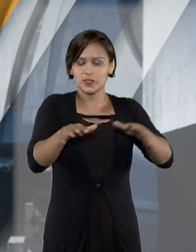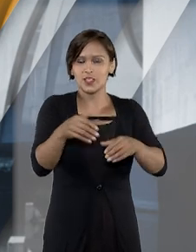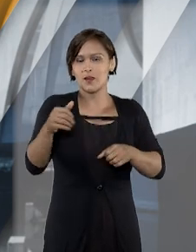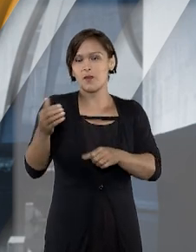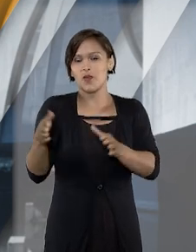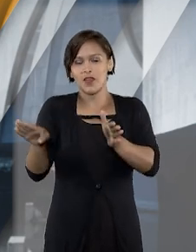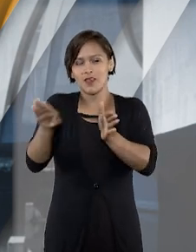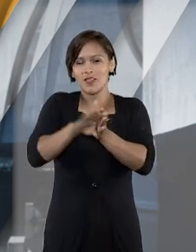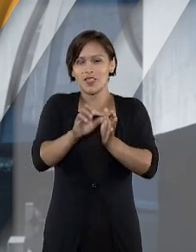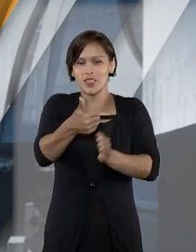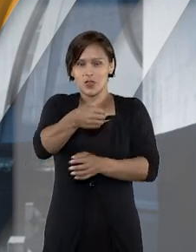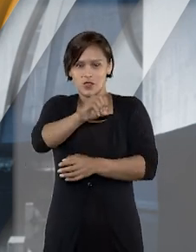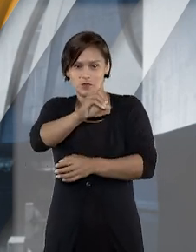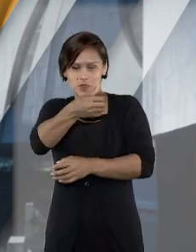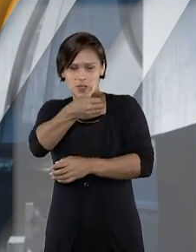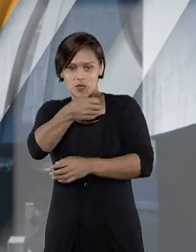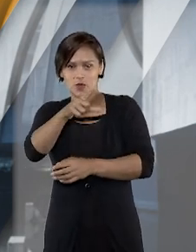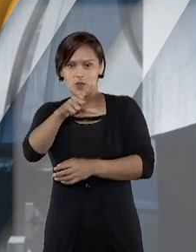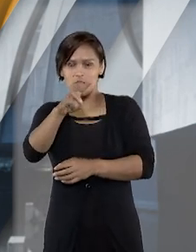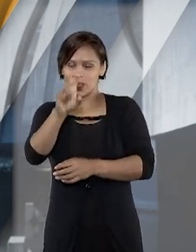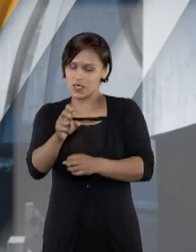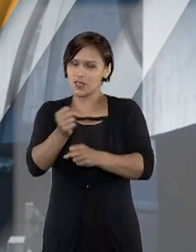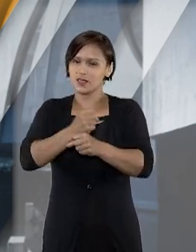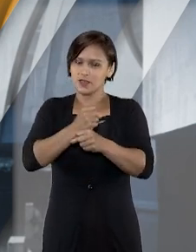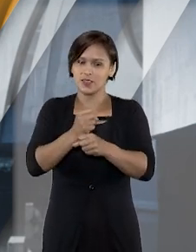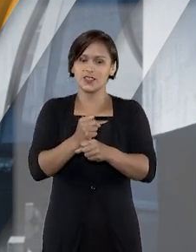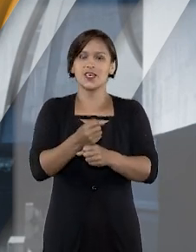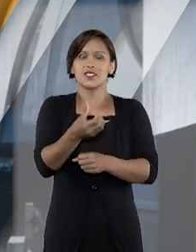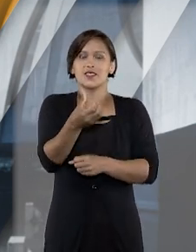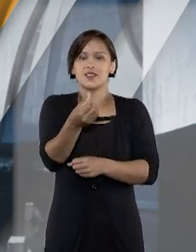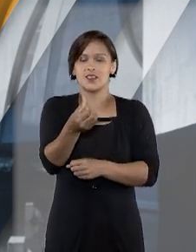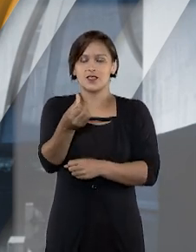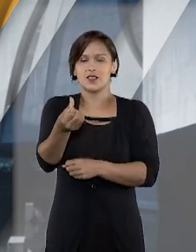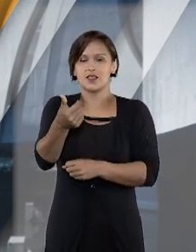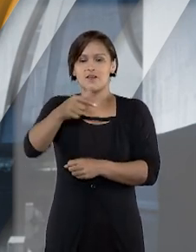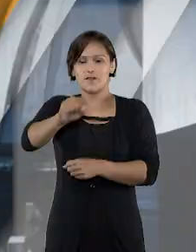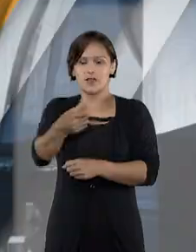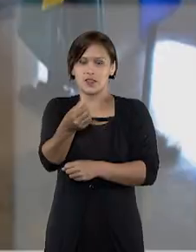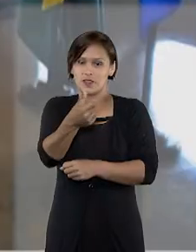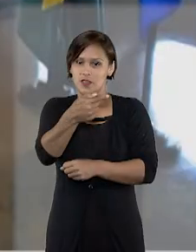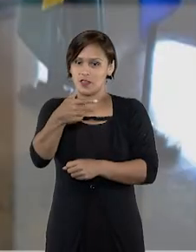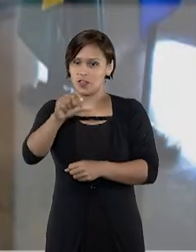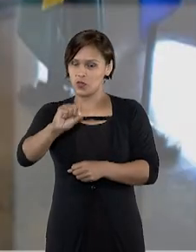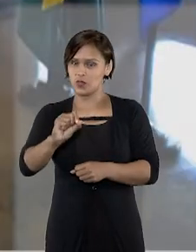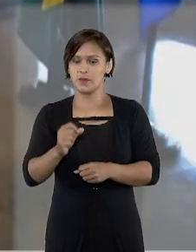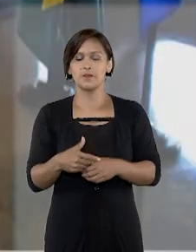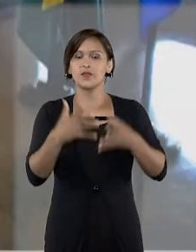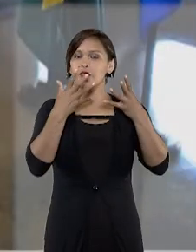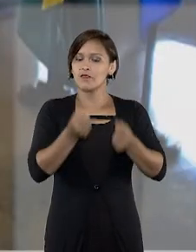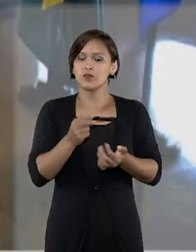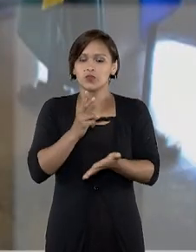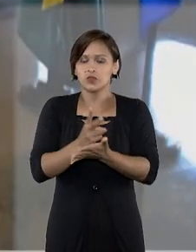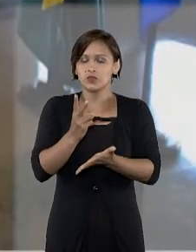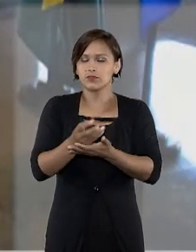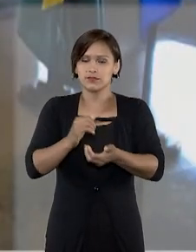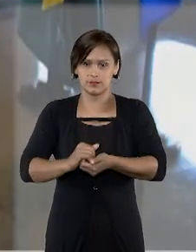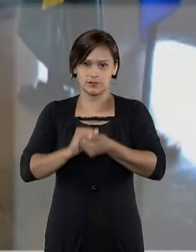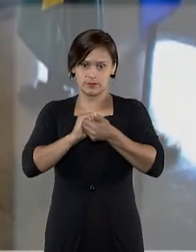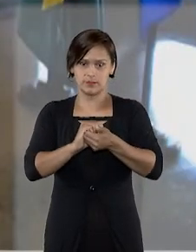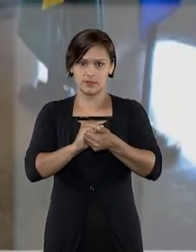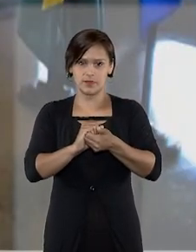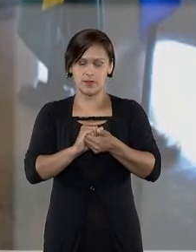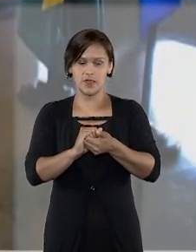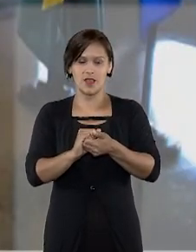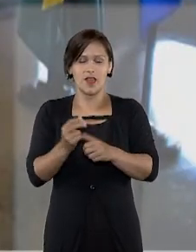partir de 2015, atingida em 106,72%. Vamos continuar de mãos dadas